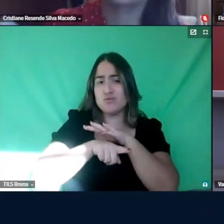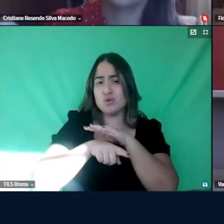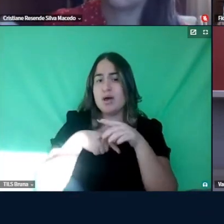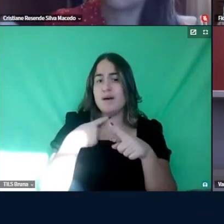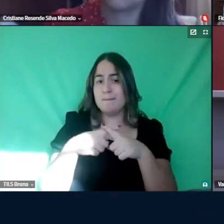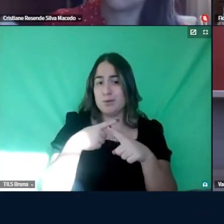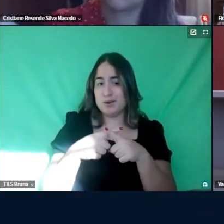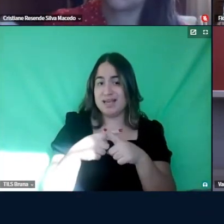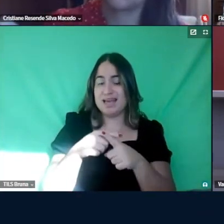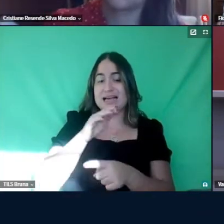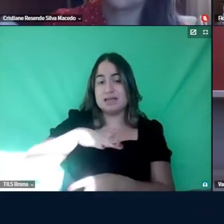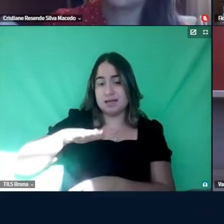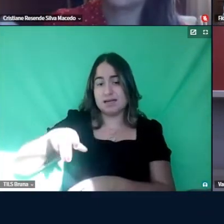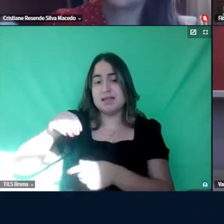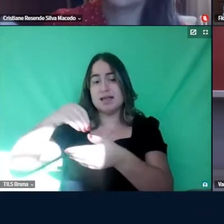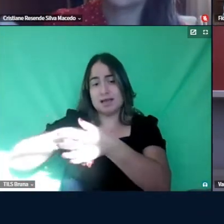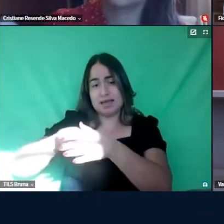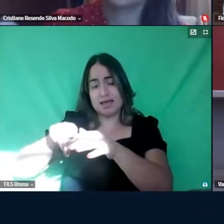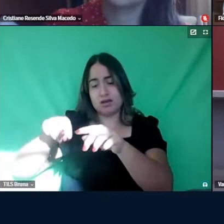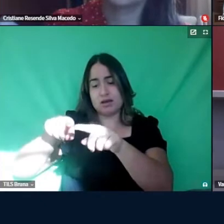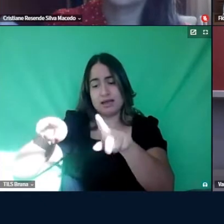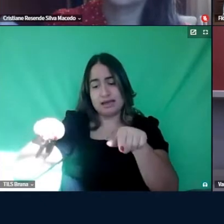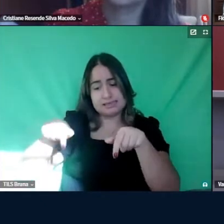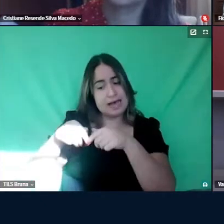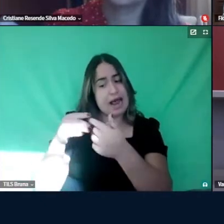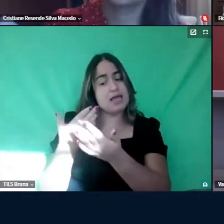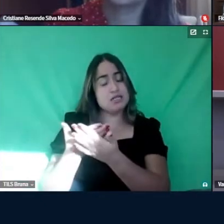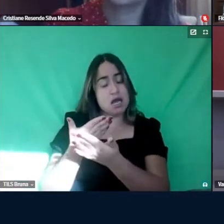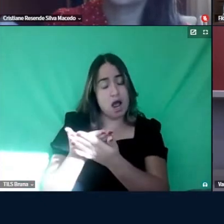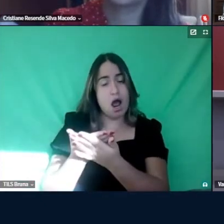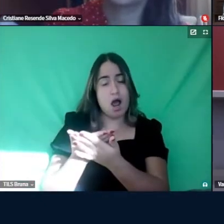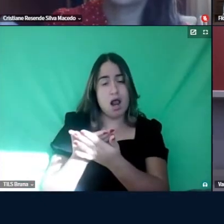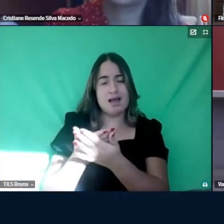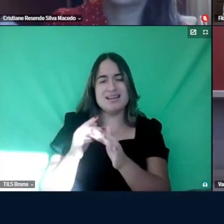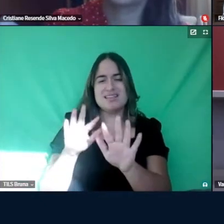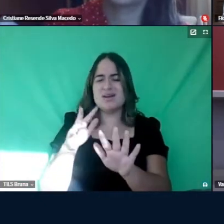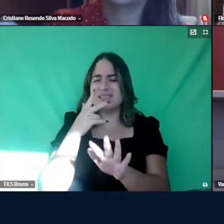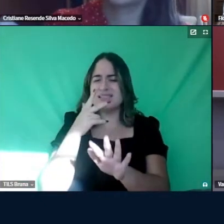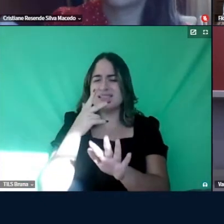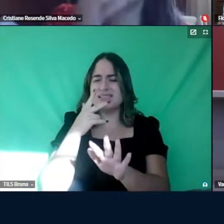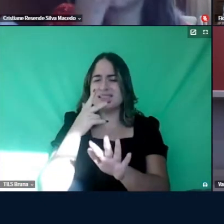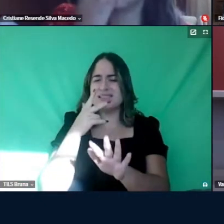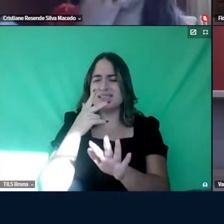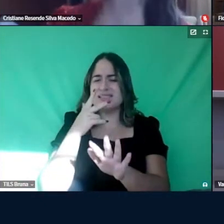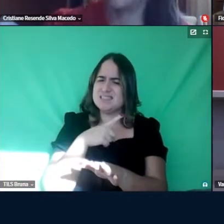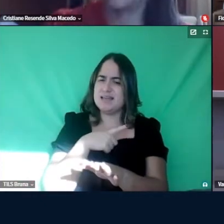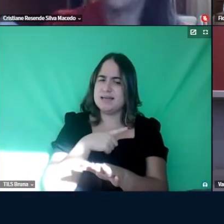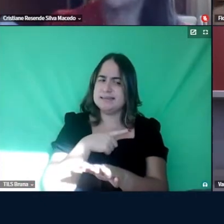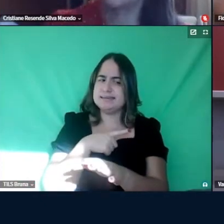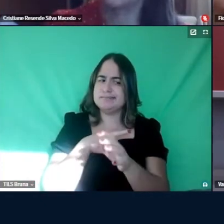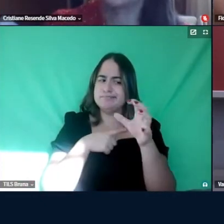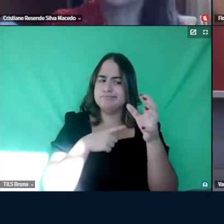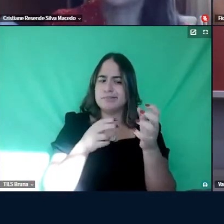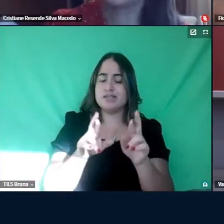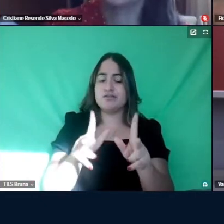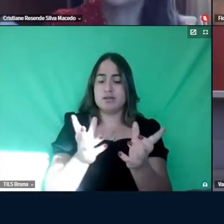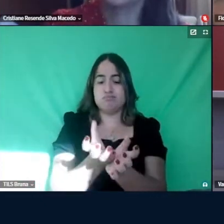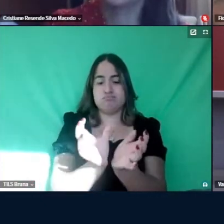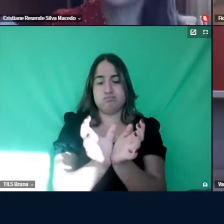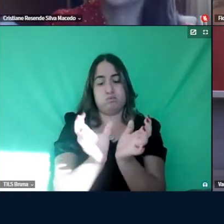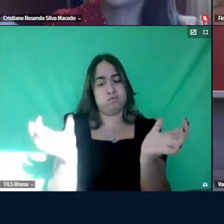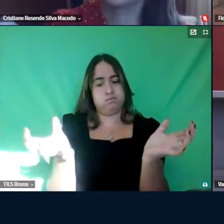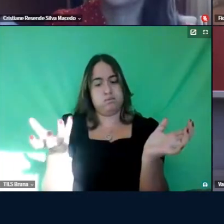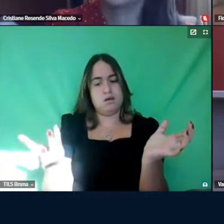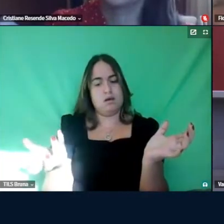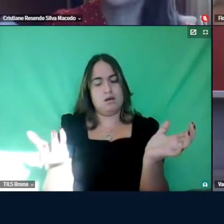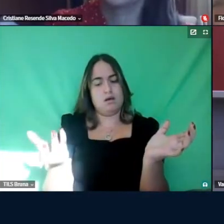sala de aula, né, então, assim, parece-me que a gente tem dois polos aí, ou você tem aquelas